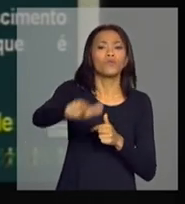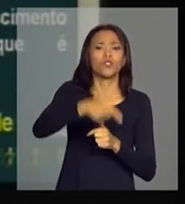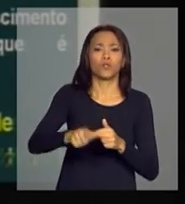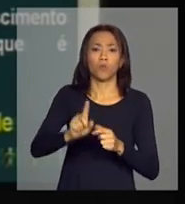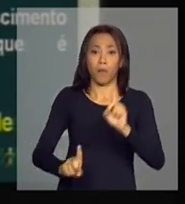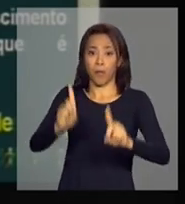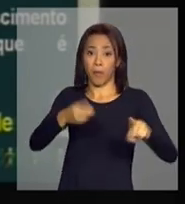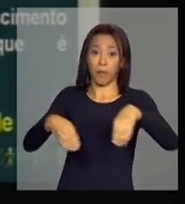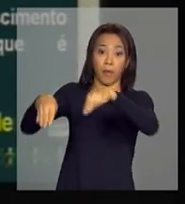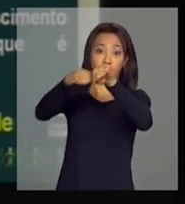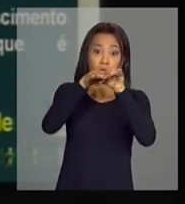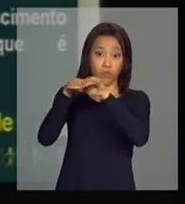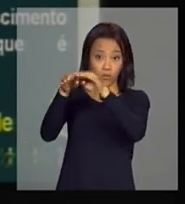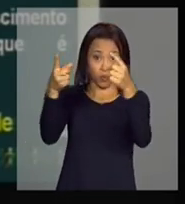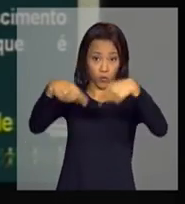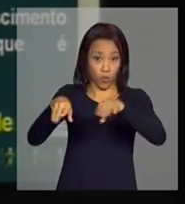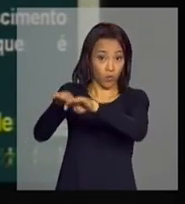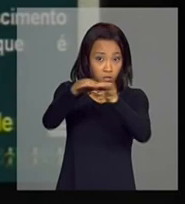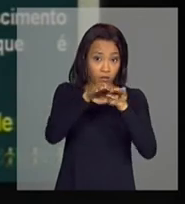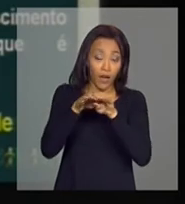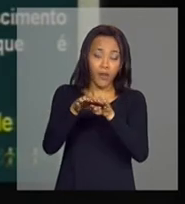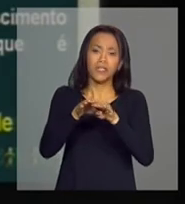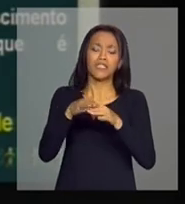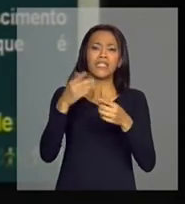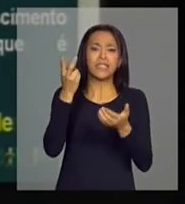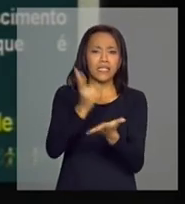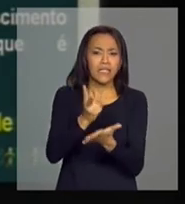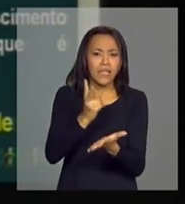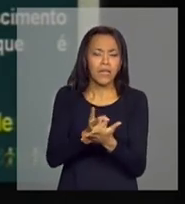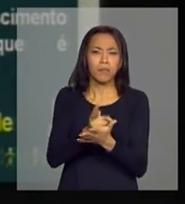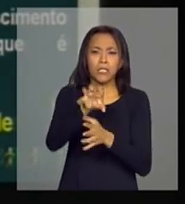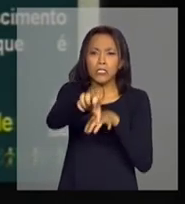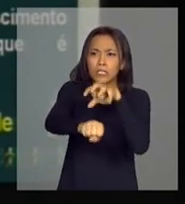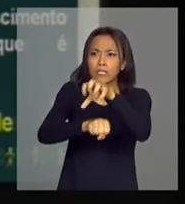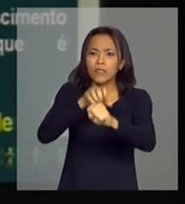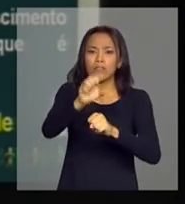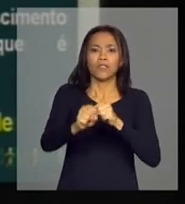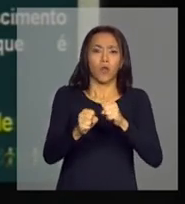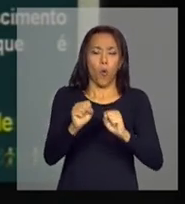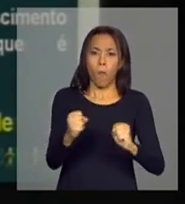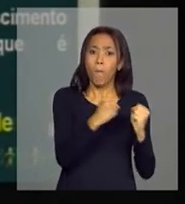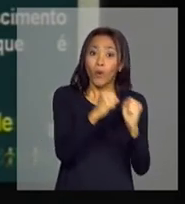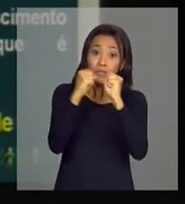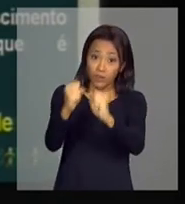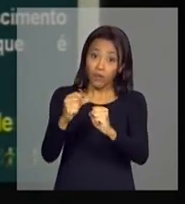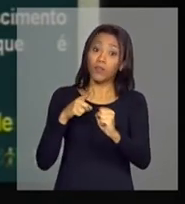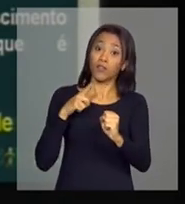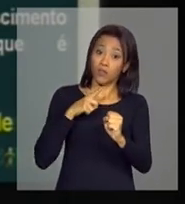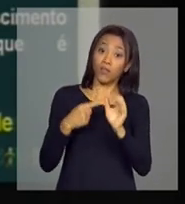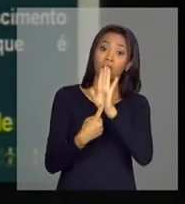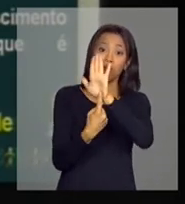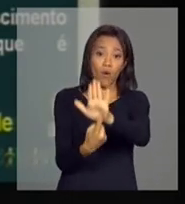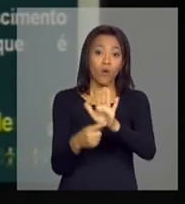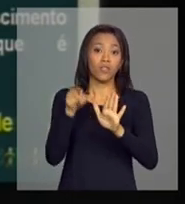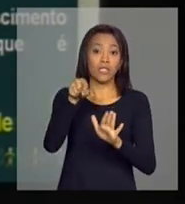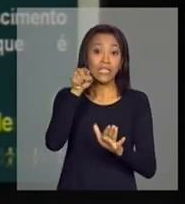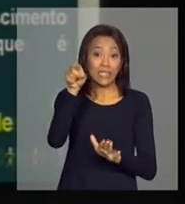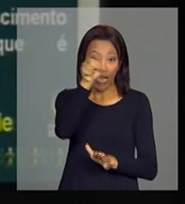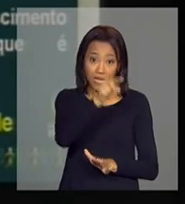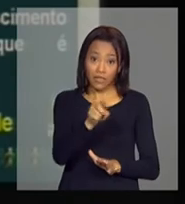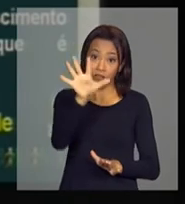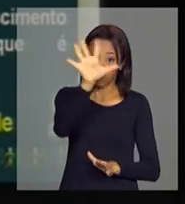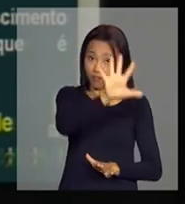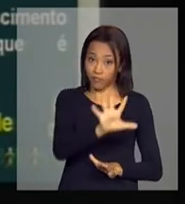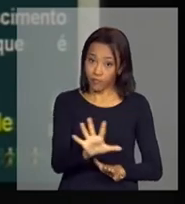brasileiro, exatamente explorando o potencial e o dinamismo que já se revela nessas regiões. Quer as regiões que nesse